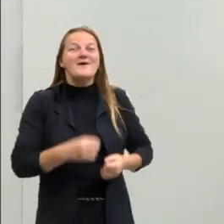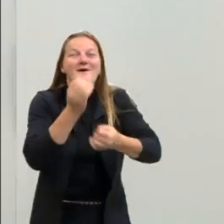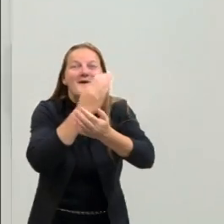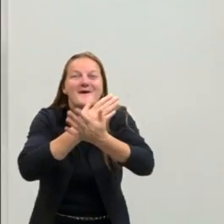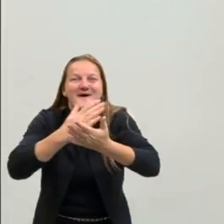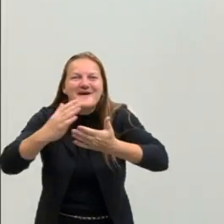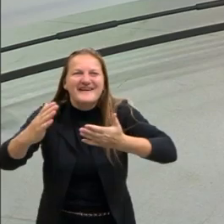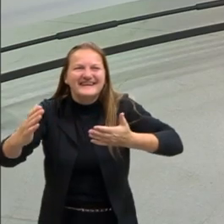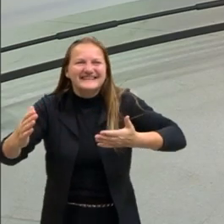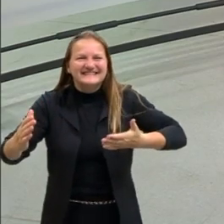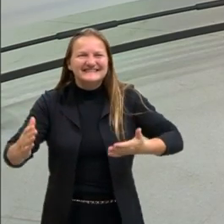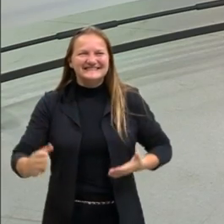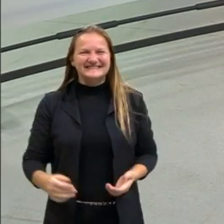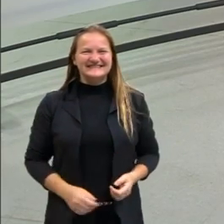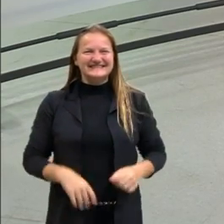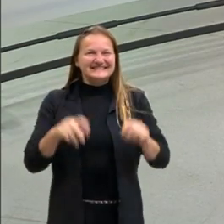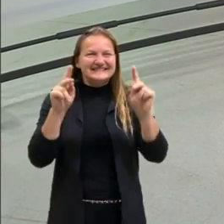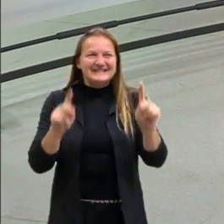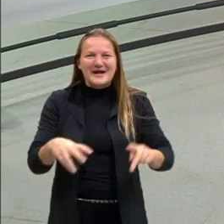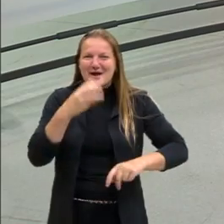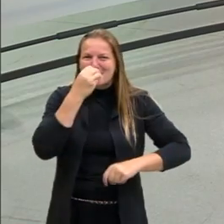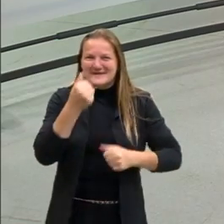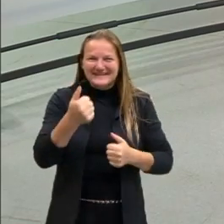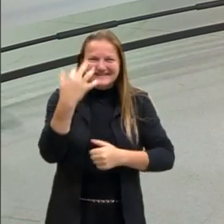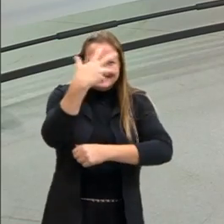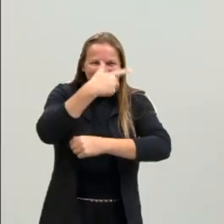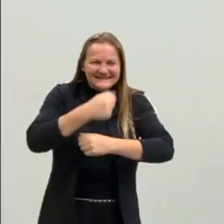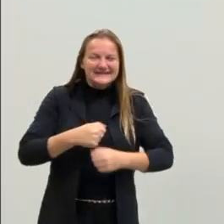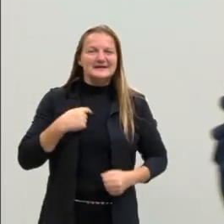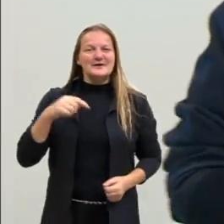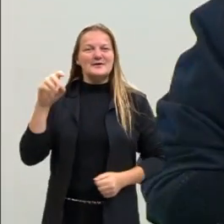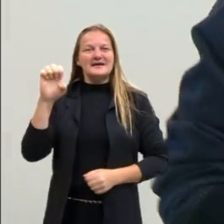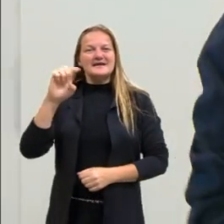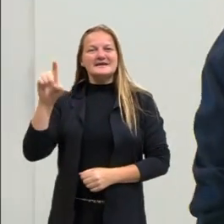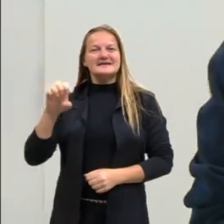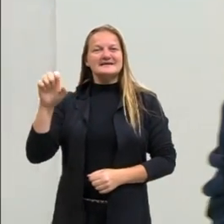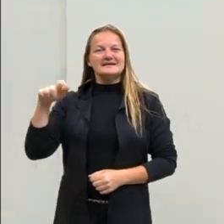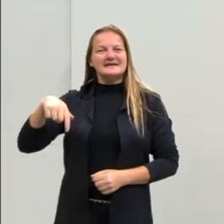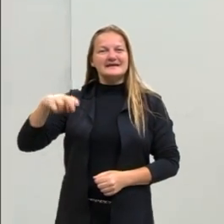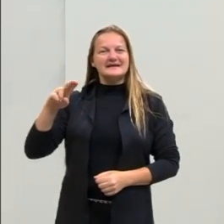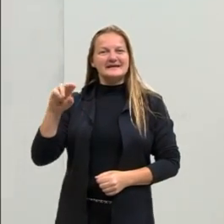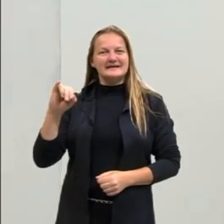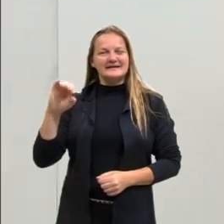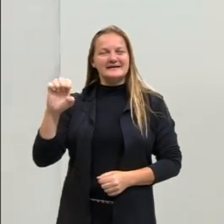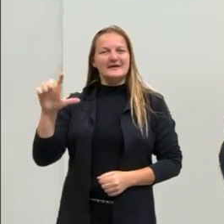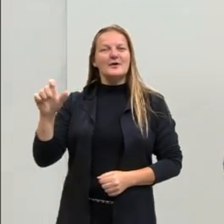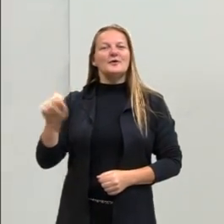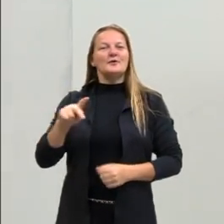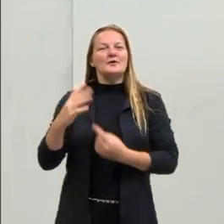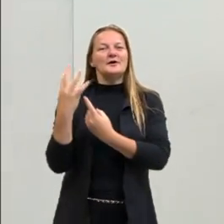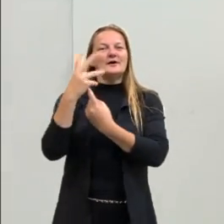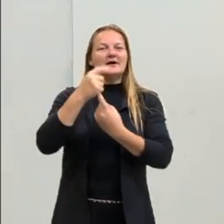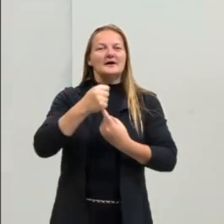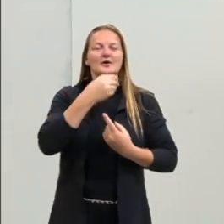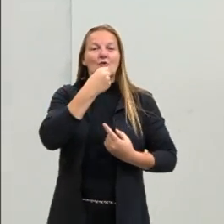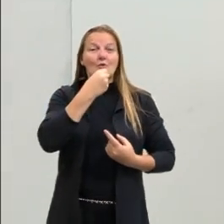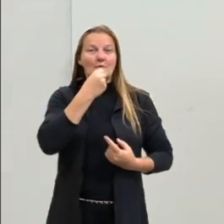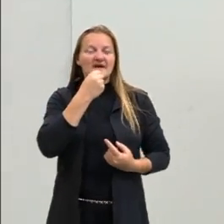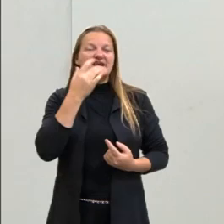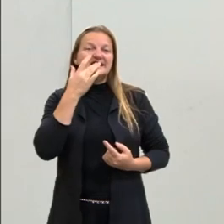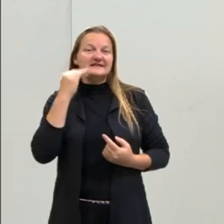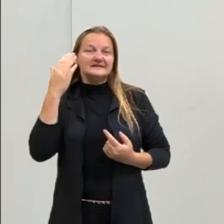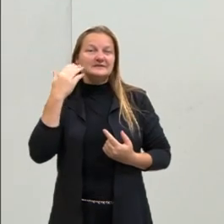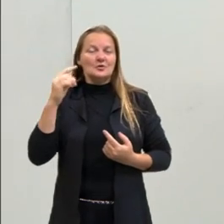Começamos, pessoal, beleza? Meu nome é Ezequiel, sou professor de artes. Eu sou um homem branco de aproximadamente